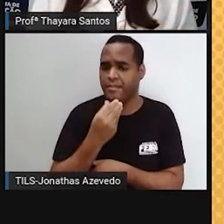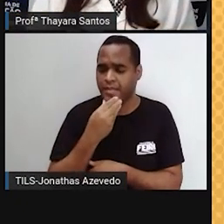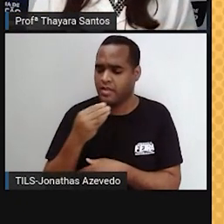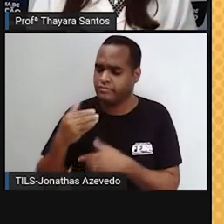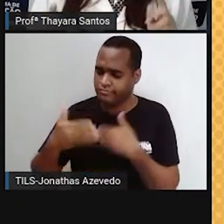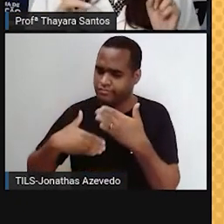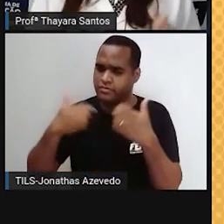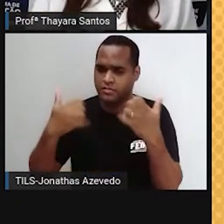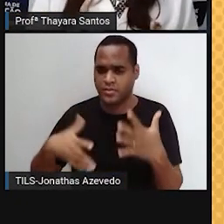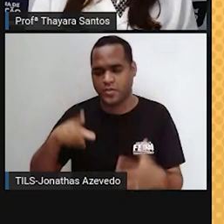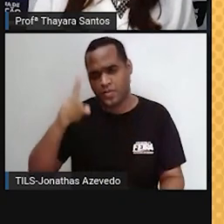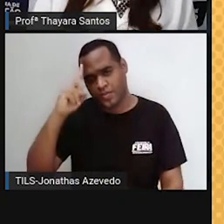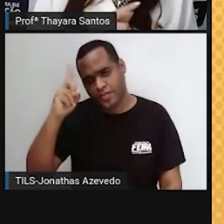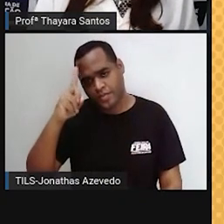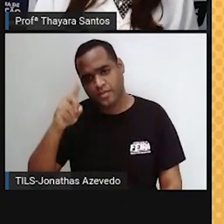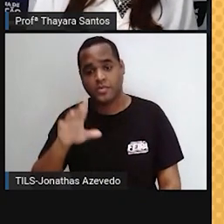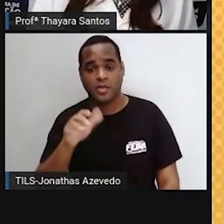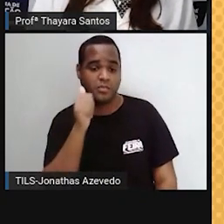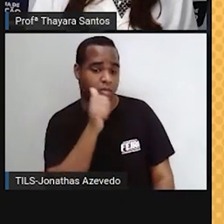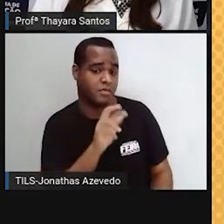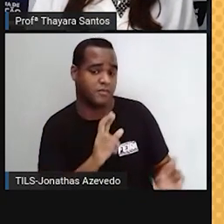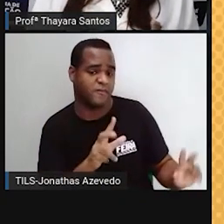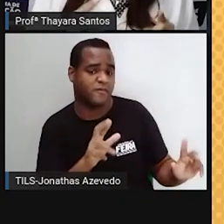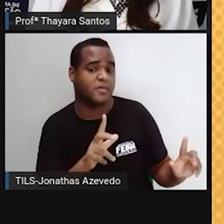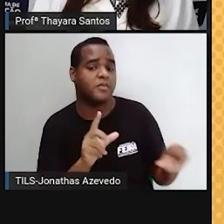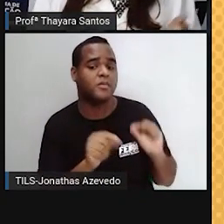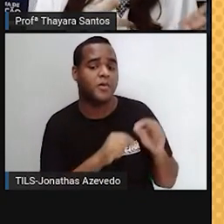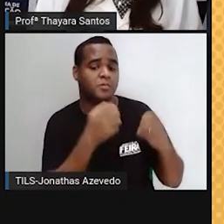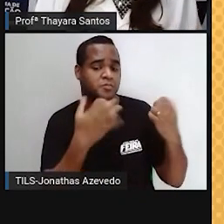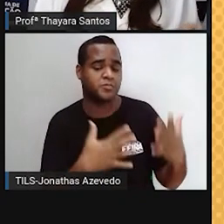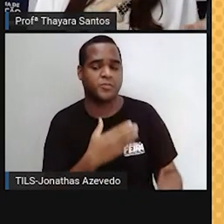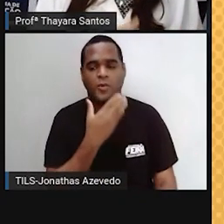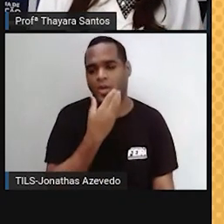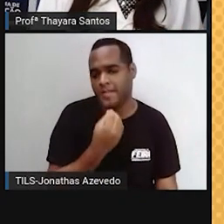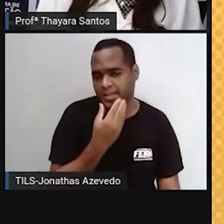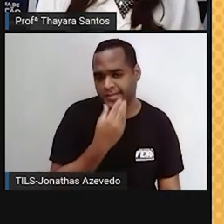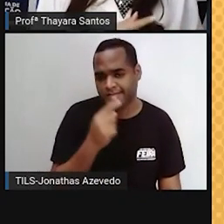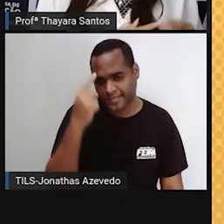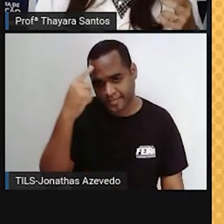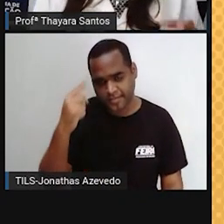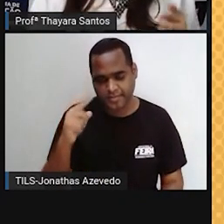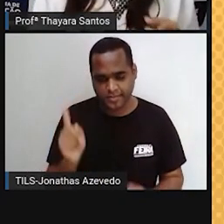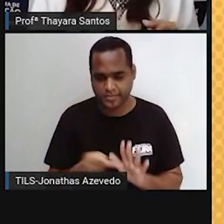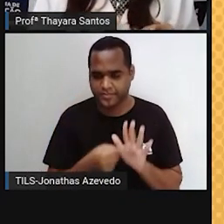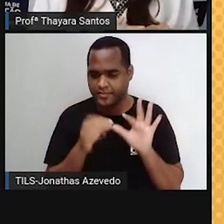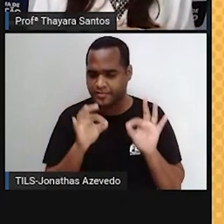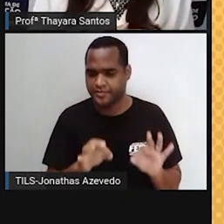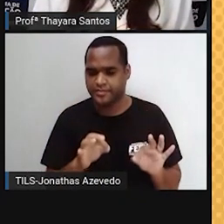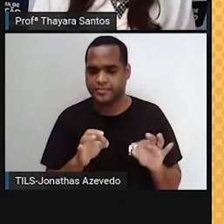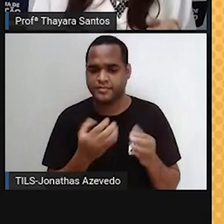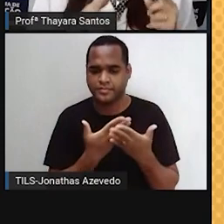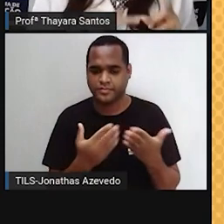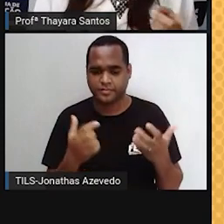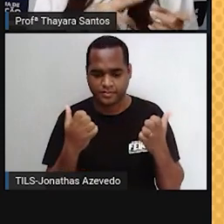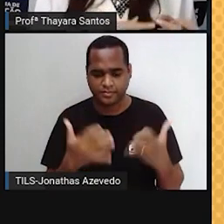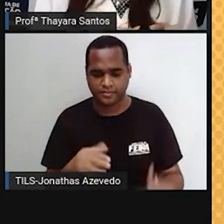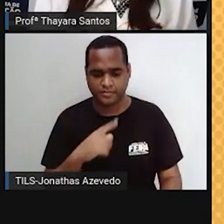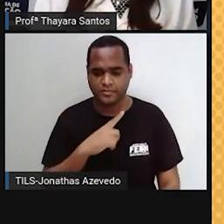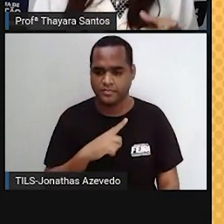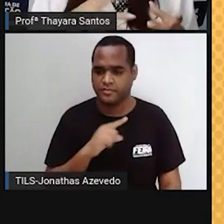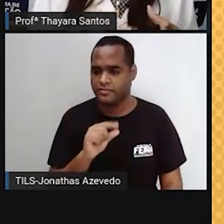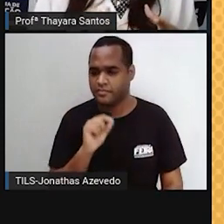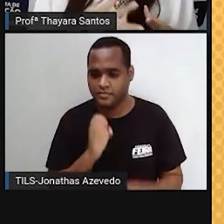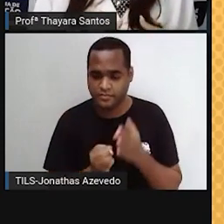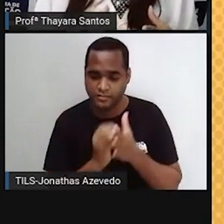espermatozoide. É diferente da mulher, né? Por quê? Nos homens, esse estoque de espermatozoide se renova o tempo inteiro. Ele sempre está